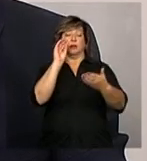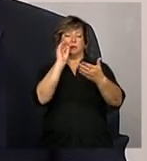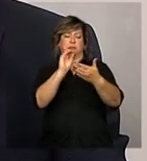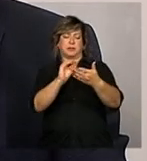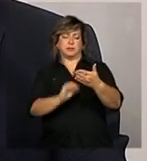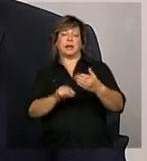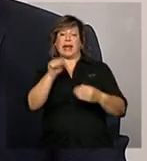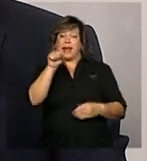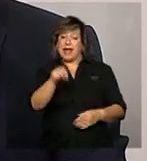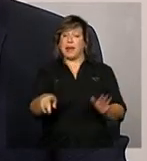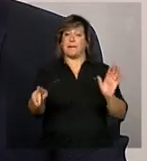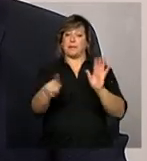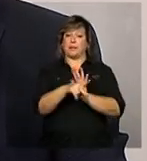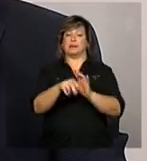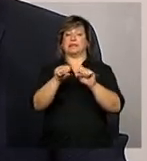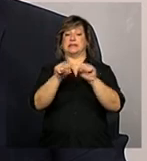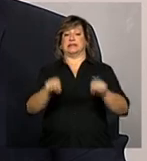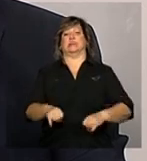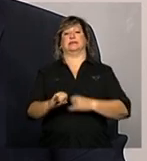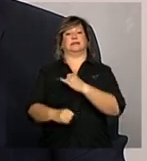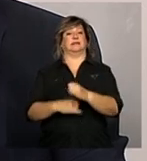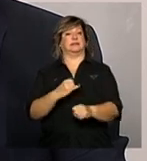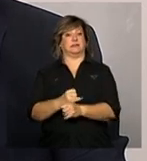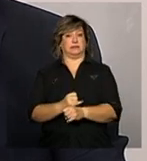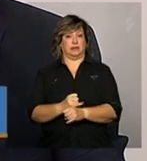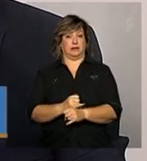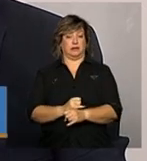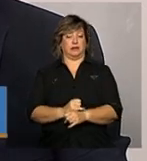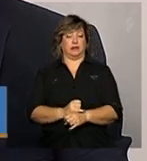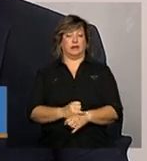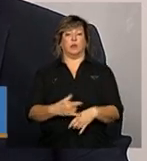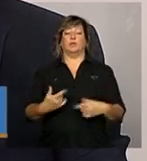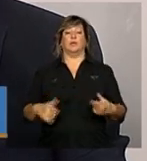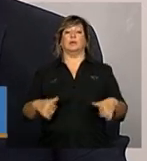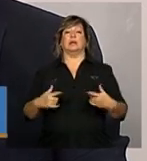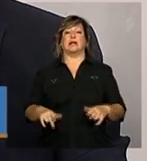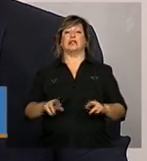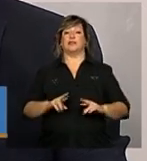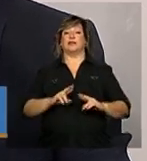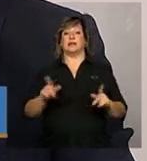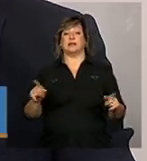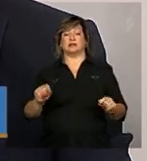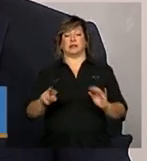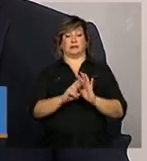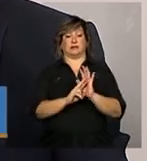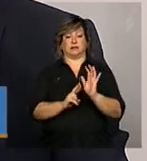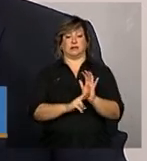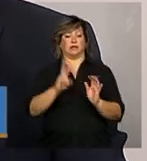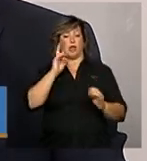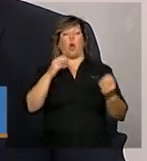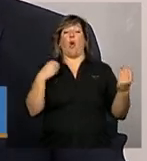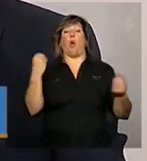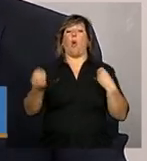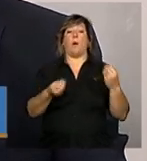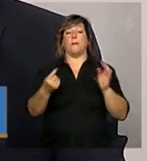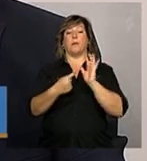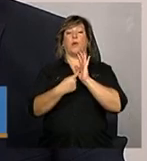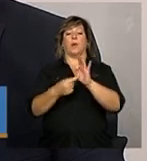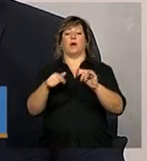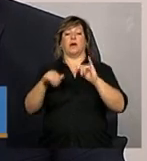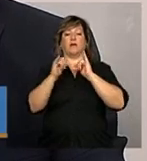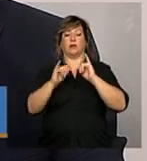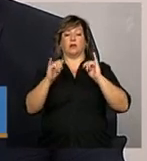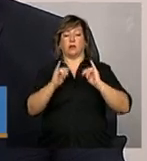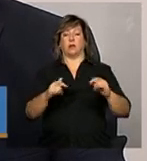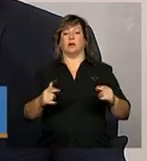como está estabelecido no sistema não há diferença de norma nesse aspecto de como apresentar as informações não